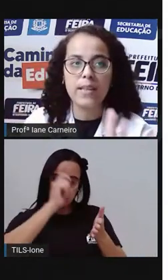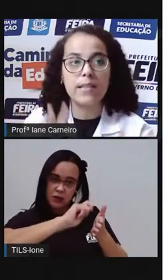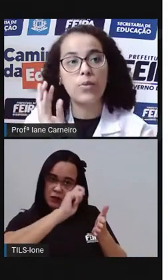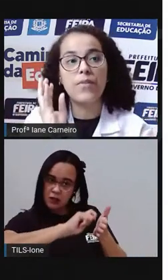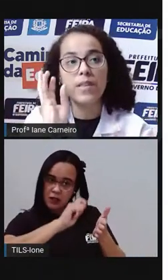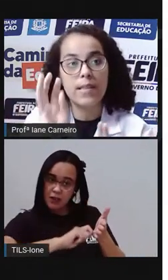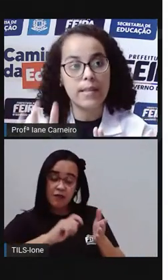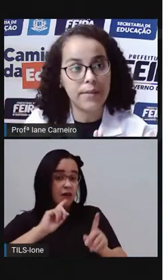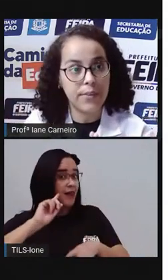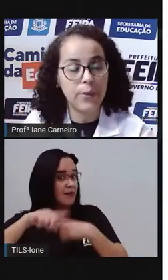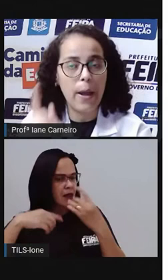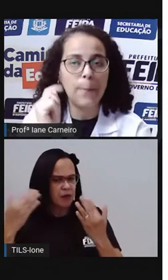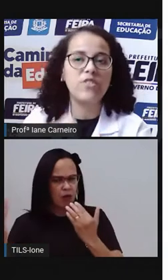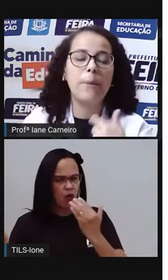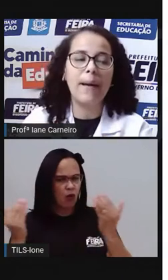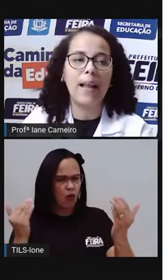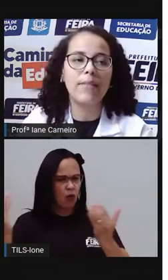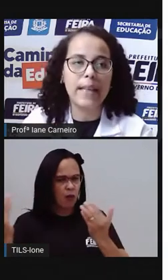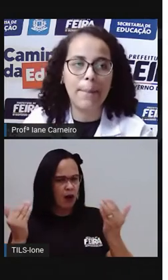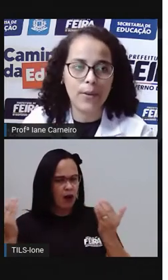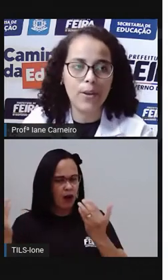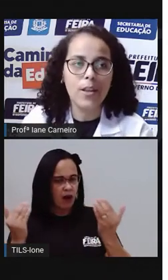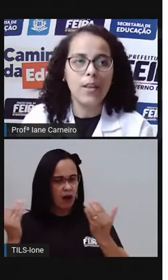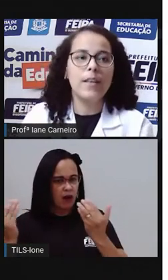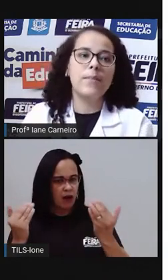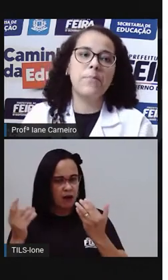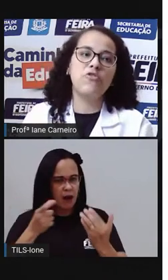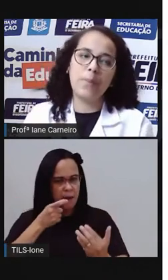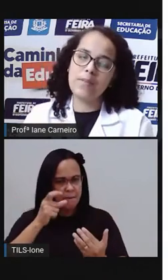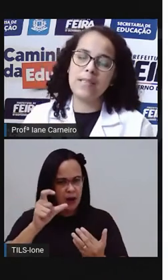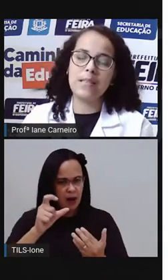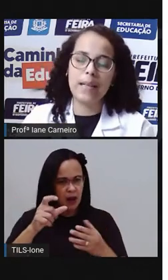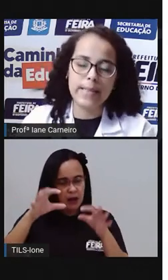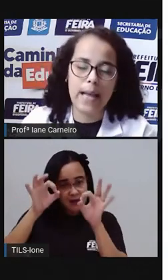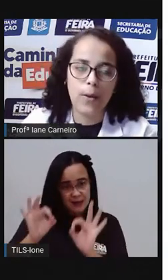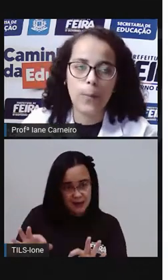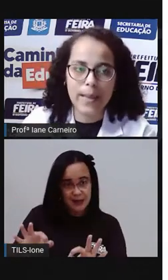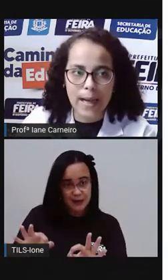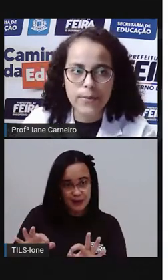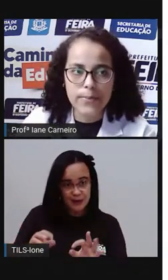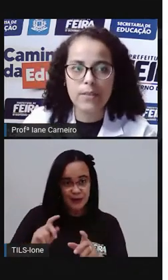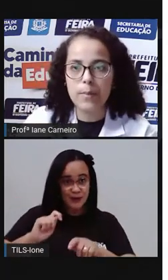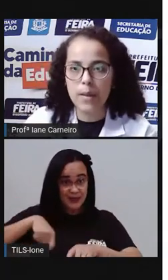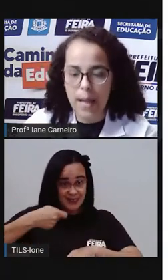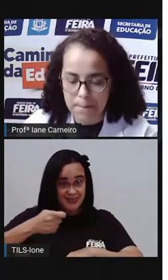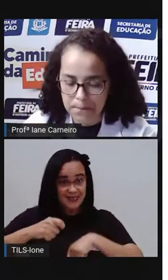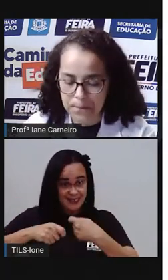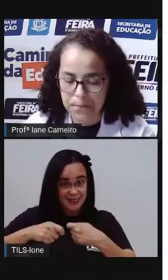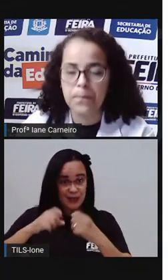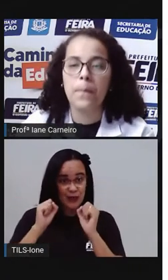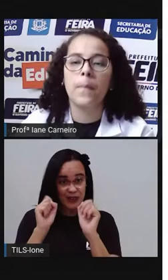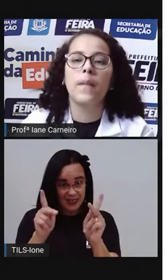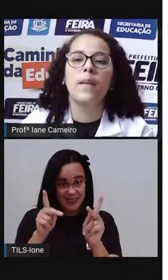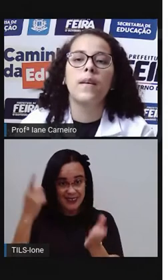conferir se o que você escreveu realmente é a palavra que a Pró pediu para você sinalizar. Combinado? Então, vamos lá?